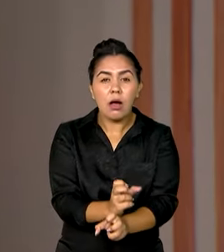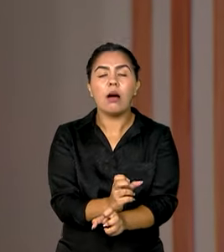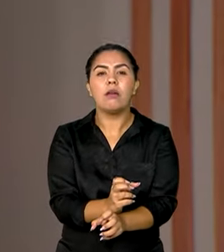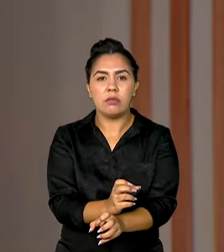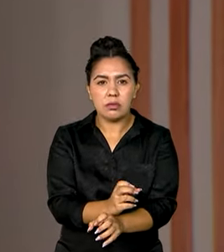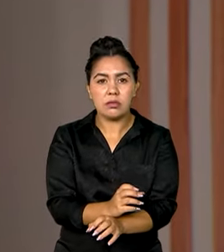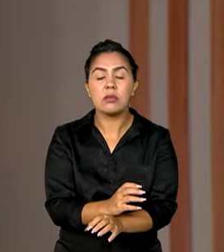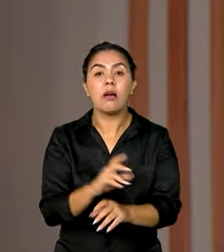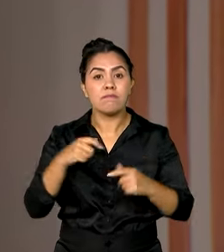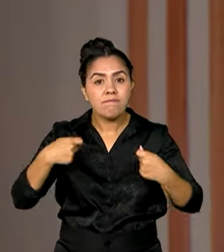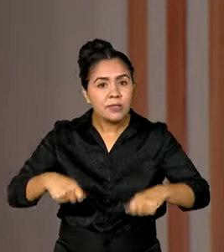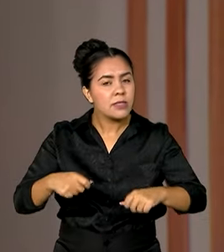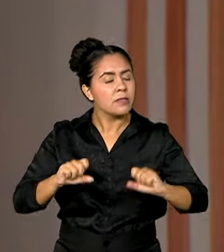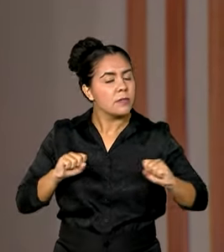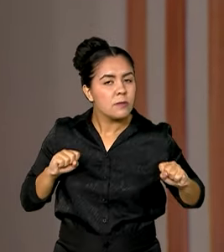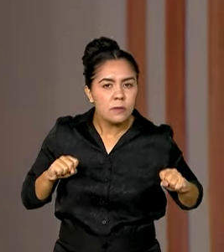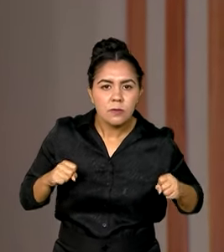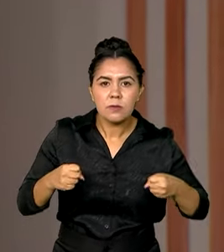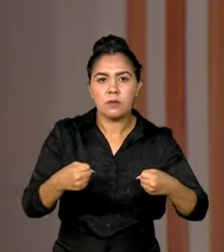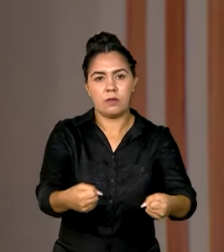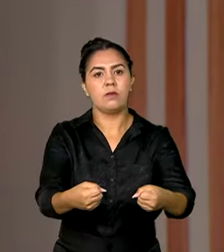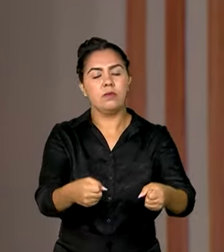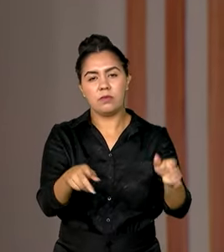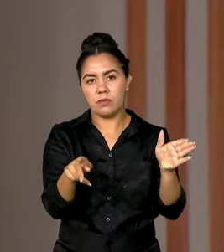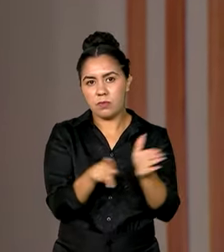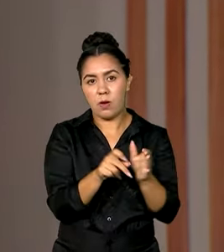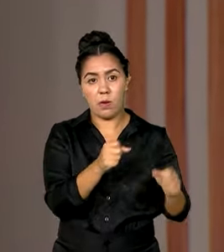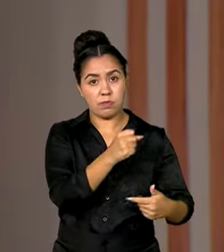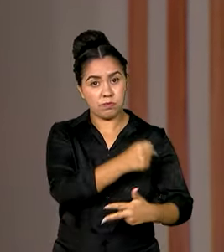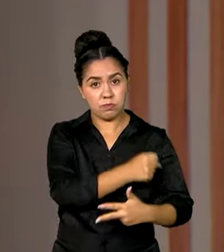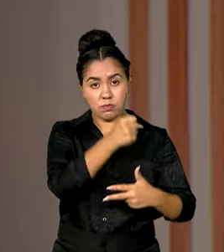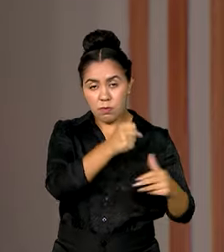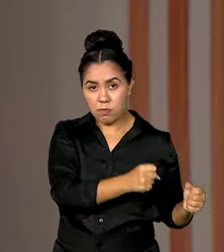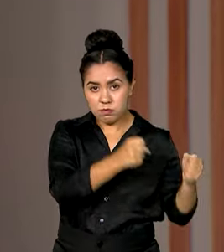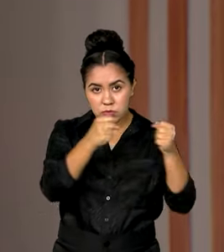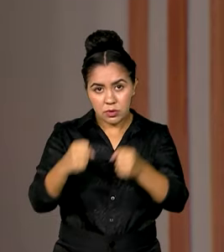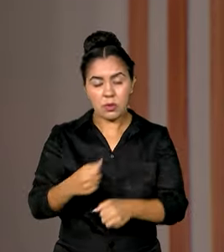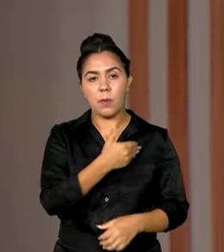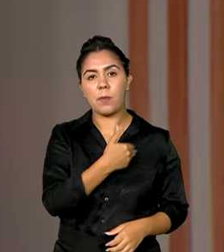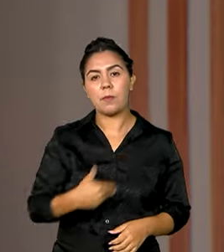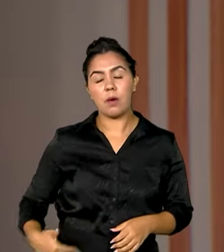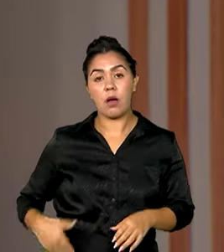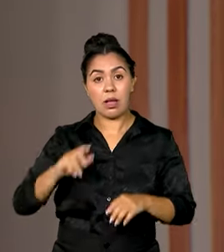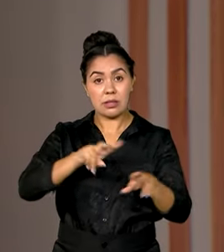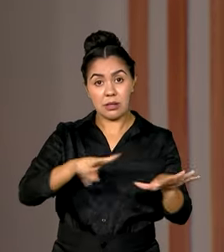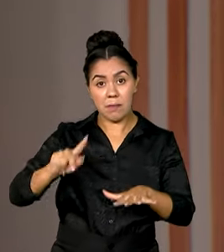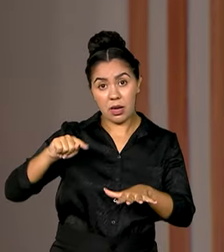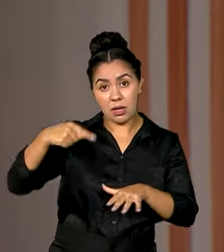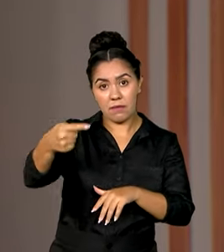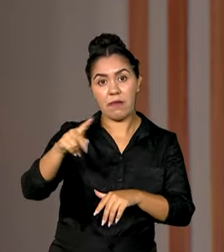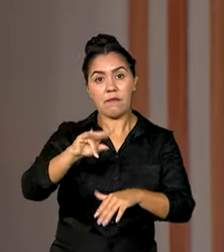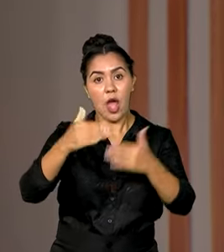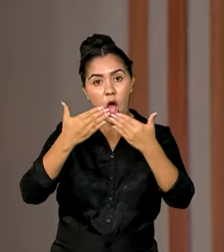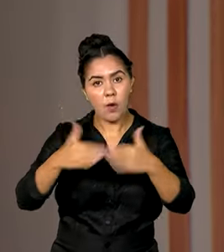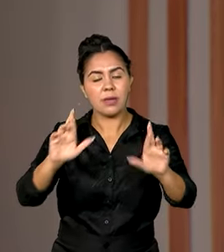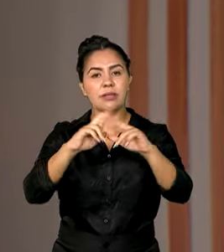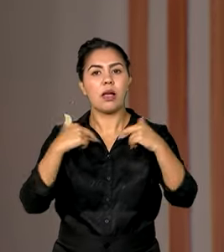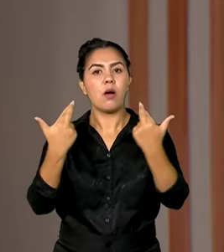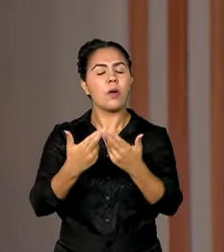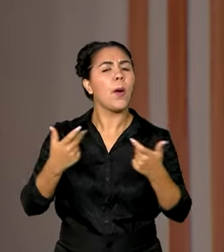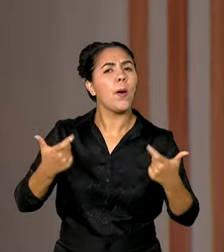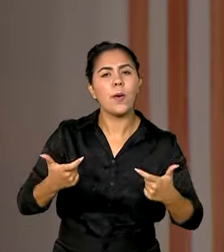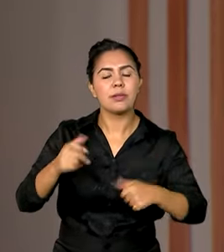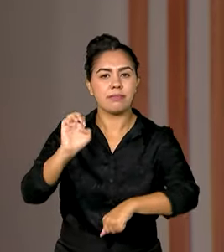exigido cada vez mais esforços do poder público. Uma reunião que vai acontecer na semana que vem em Belém, no Pará, vai